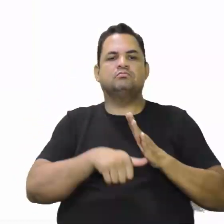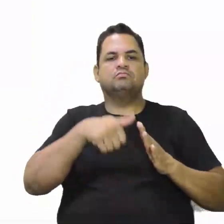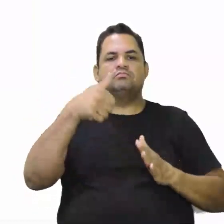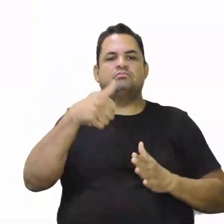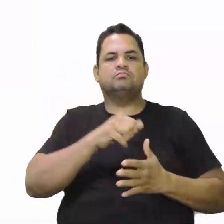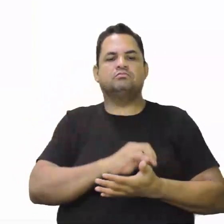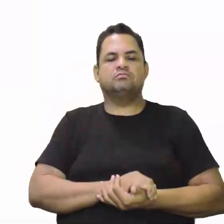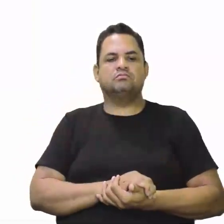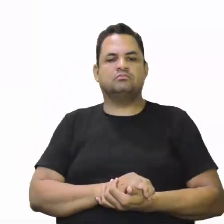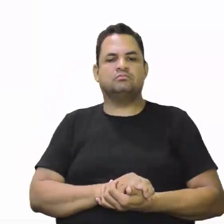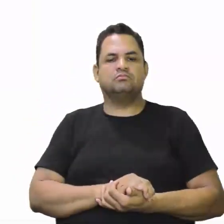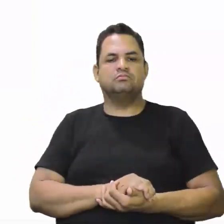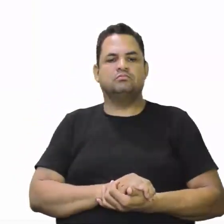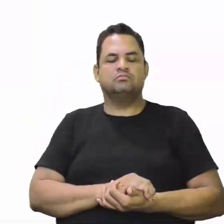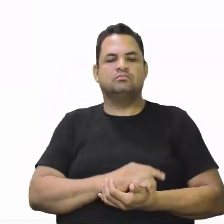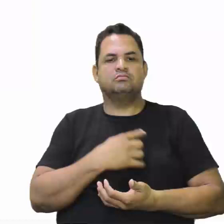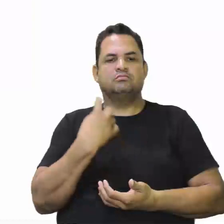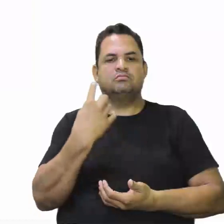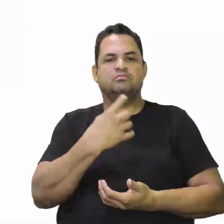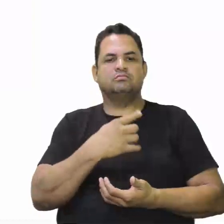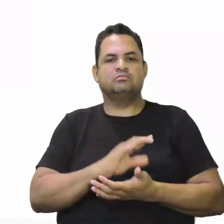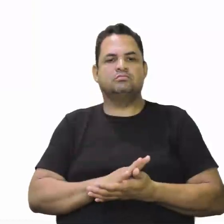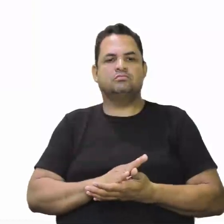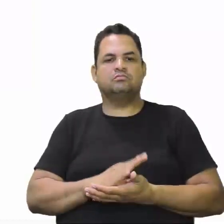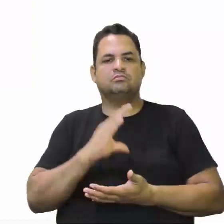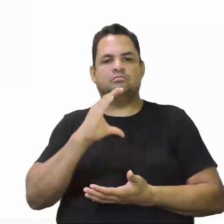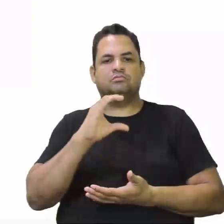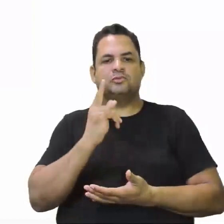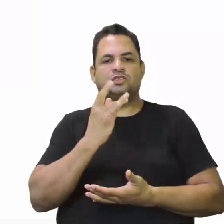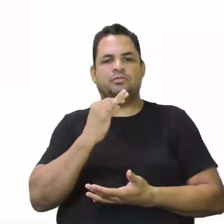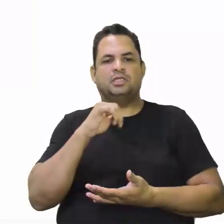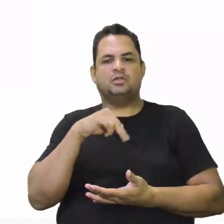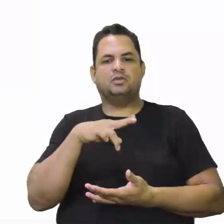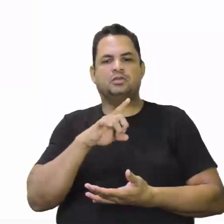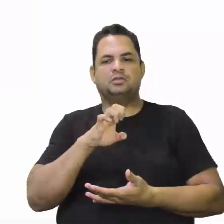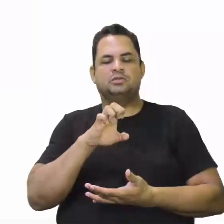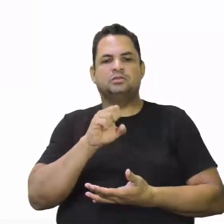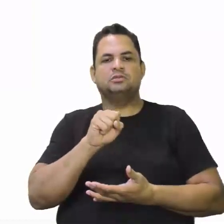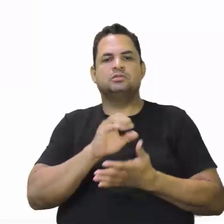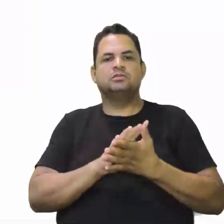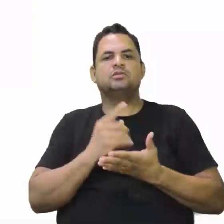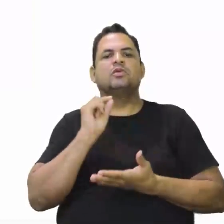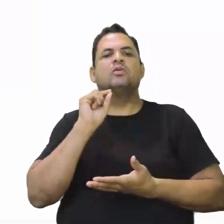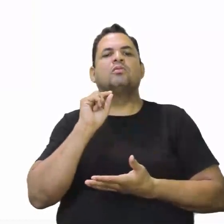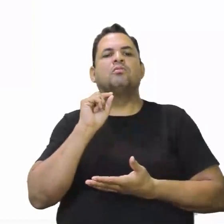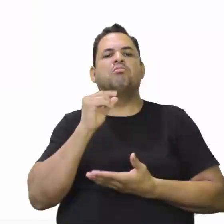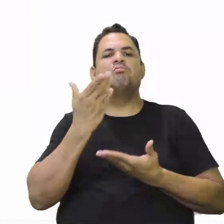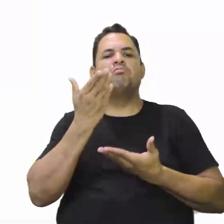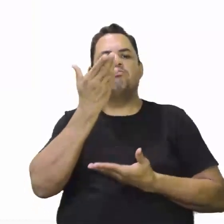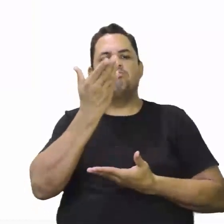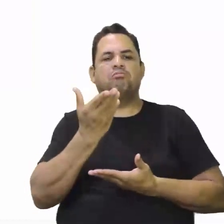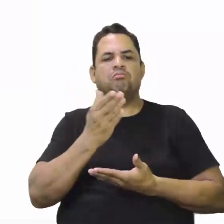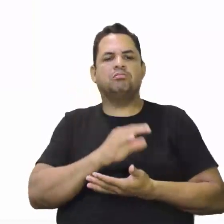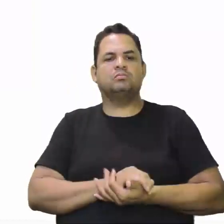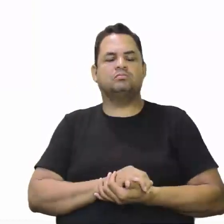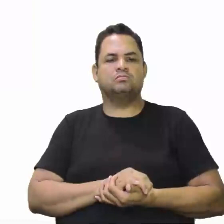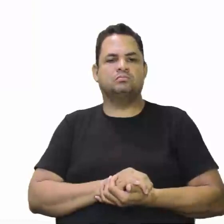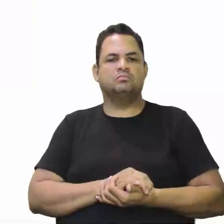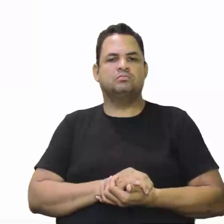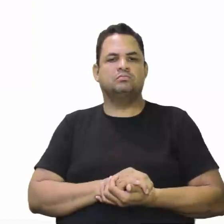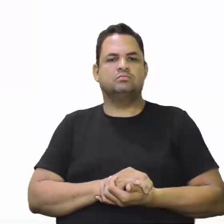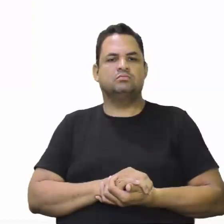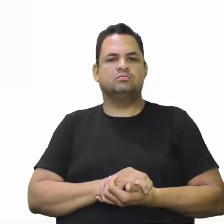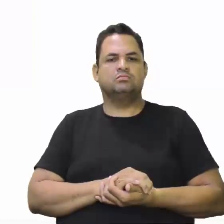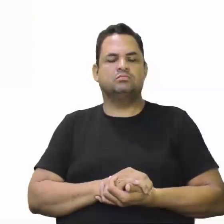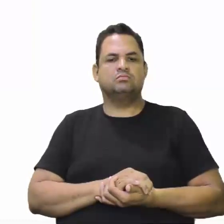nós temos aqui os chapetones. Professor, que eram os chapetones? Aqui, essa figura